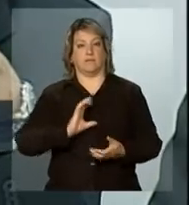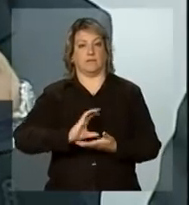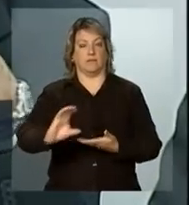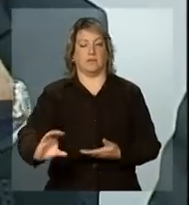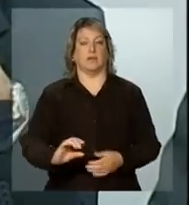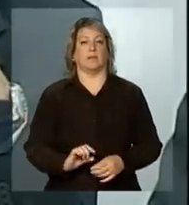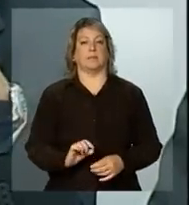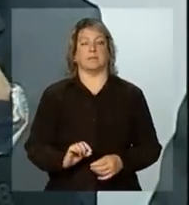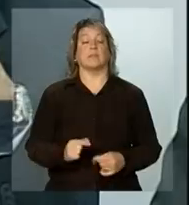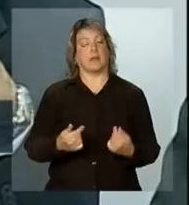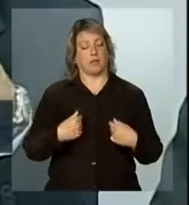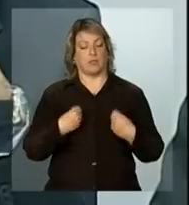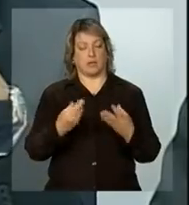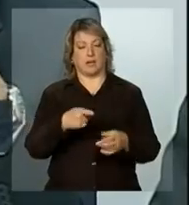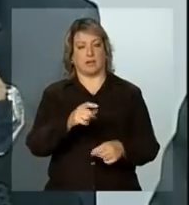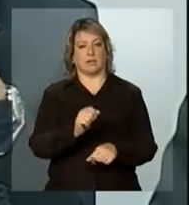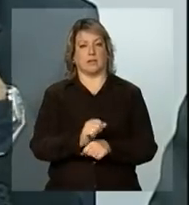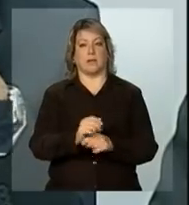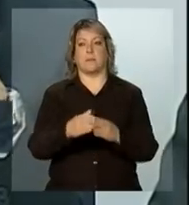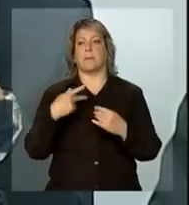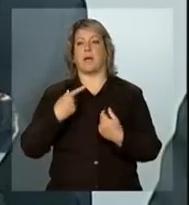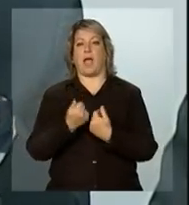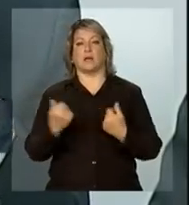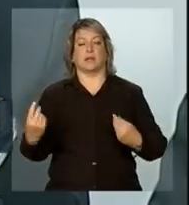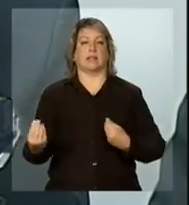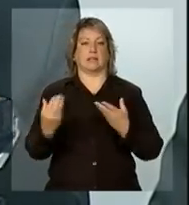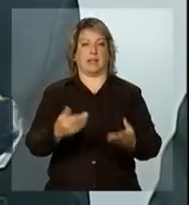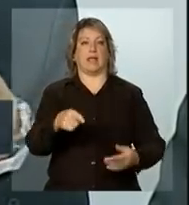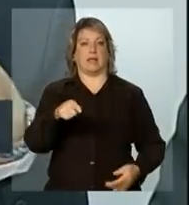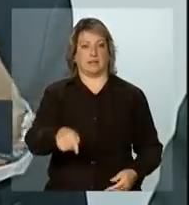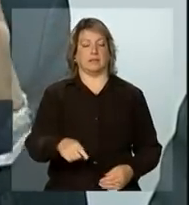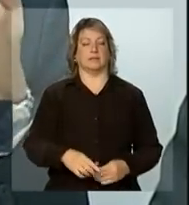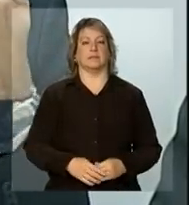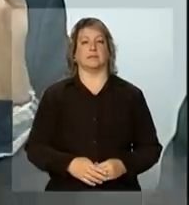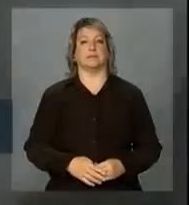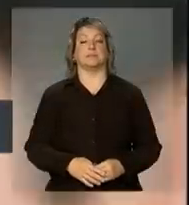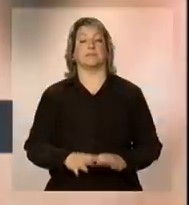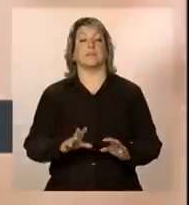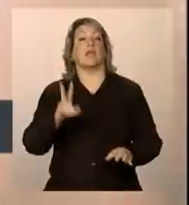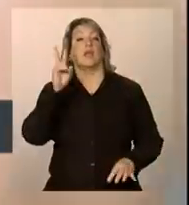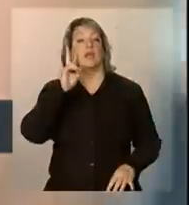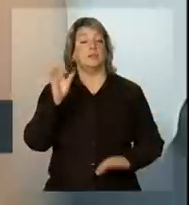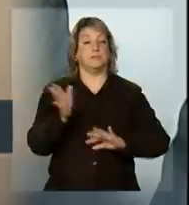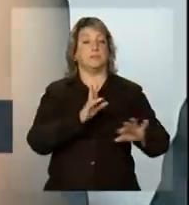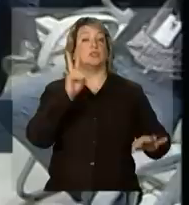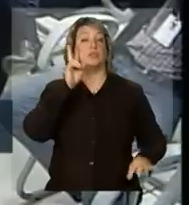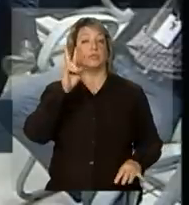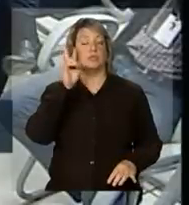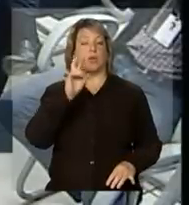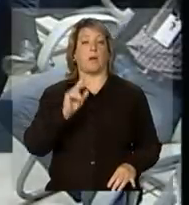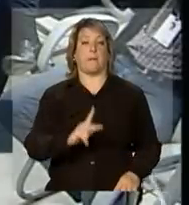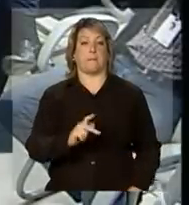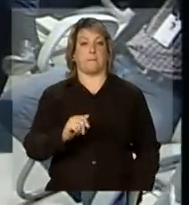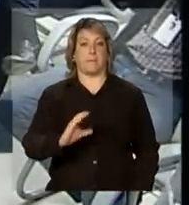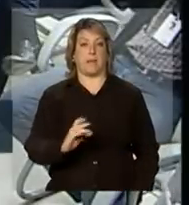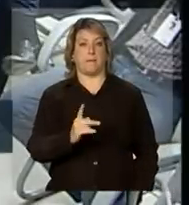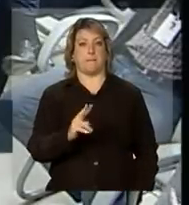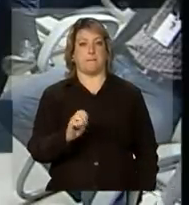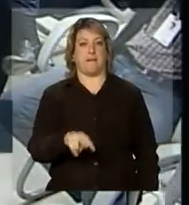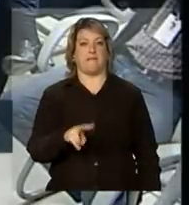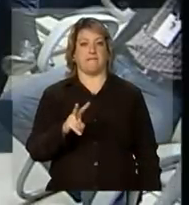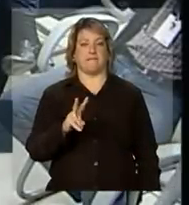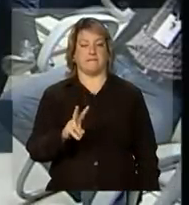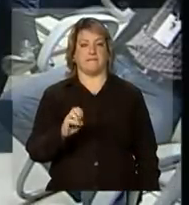darei, eu vou pedir já os meus assessores para te dar esse número. Em relação ao PAC Prevenção, que